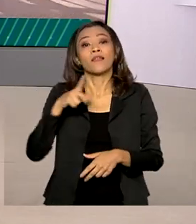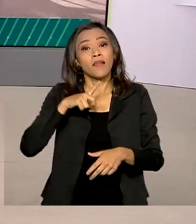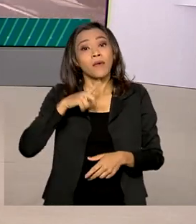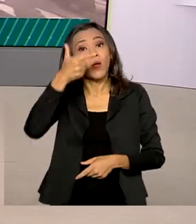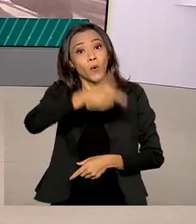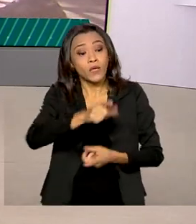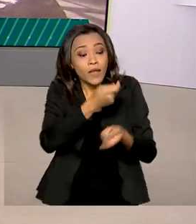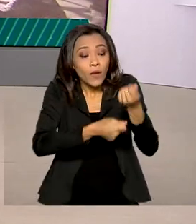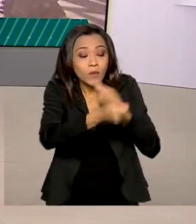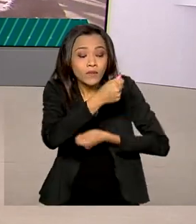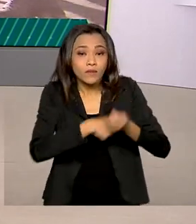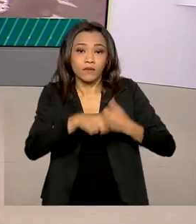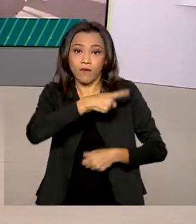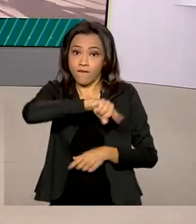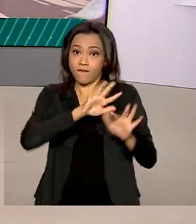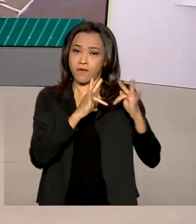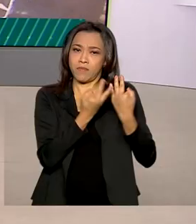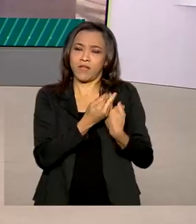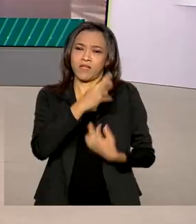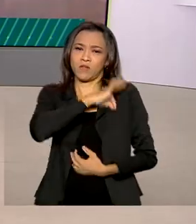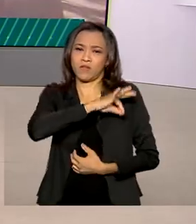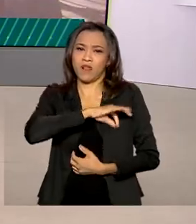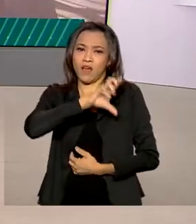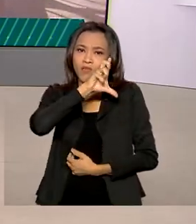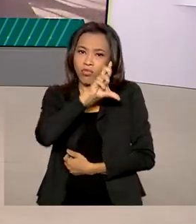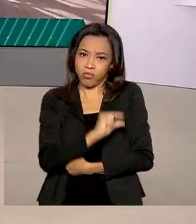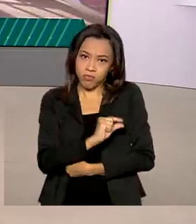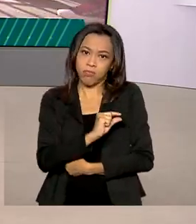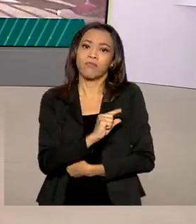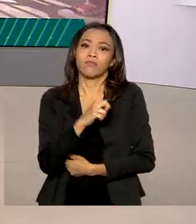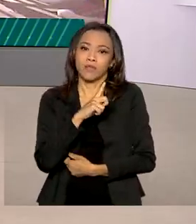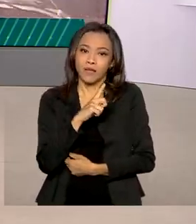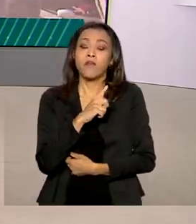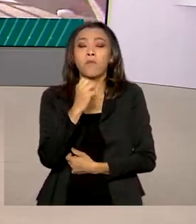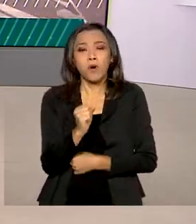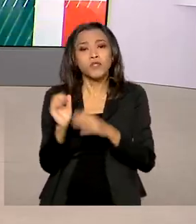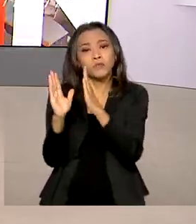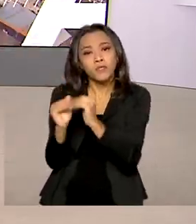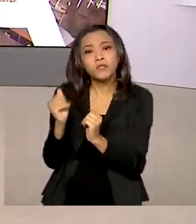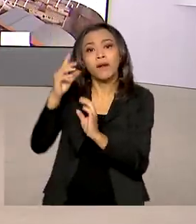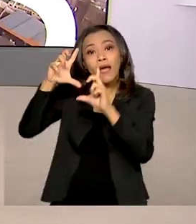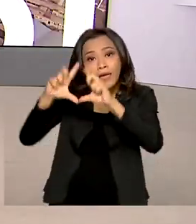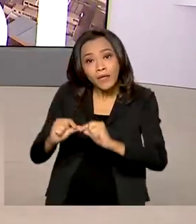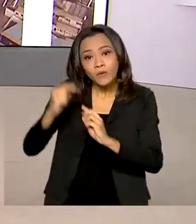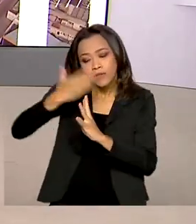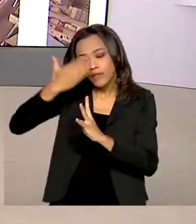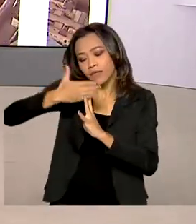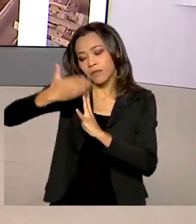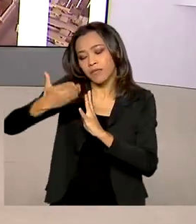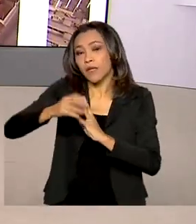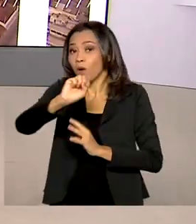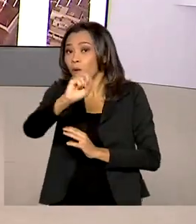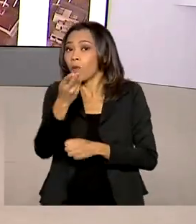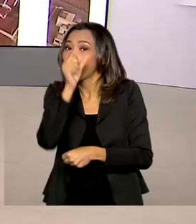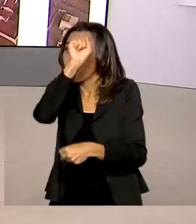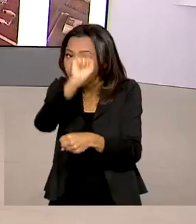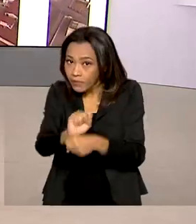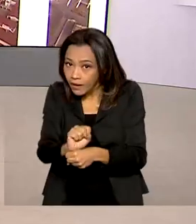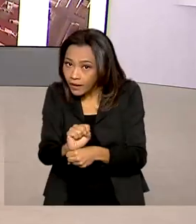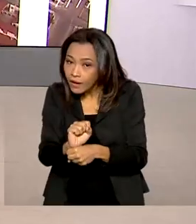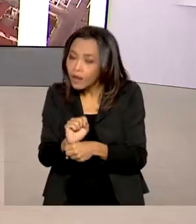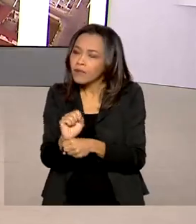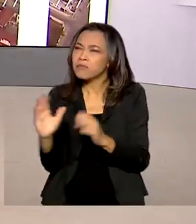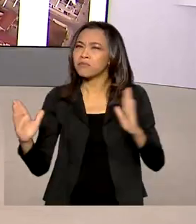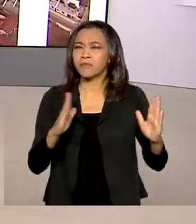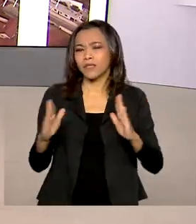Famílias que perderam a renda na pandemia podem pedir redução no valor das parcelas ou pausa no pagamento das prestações por